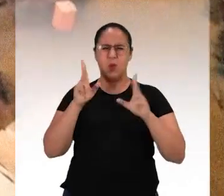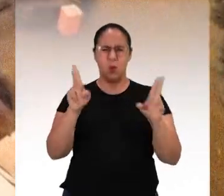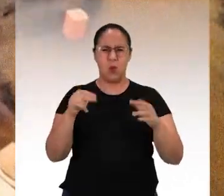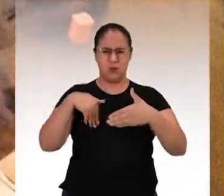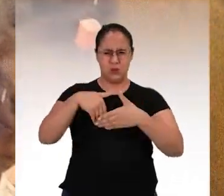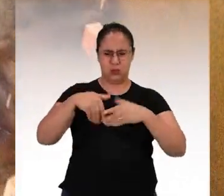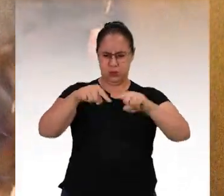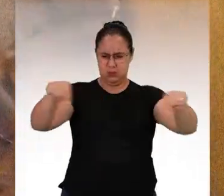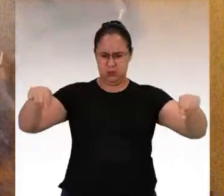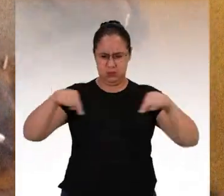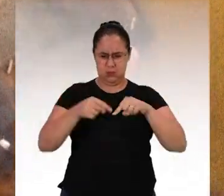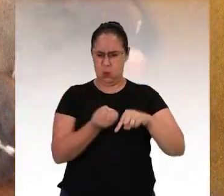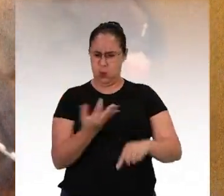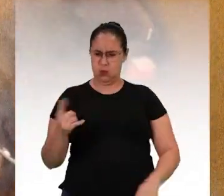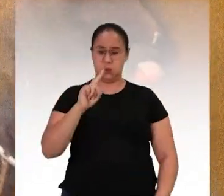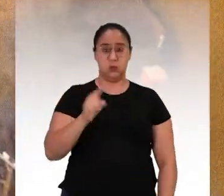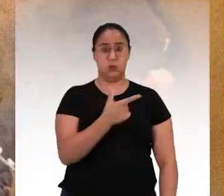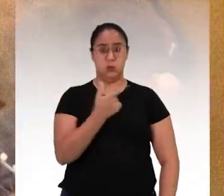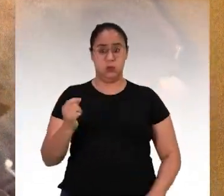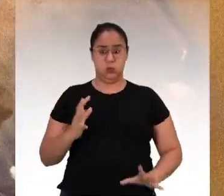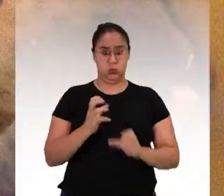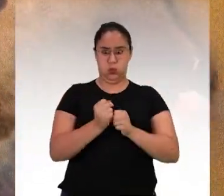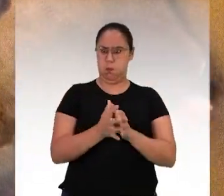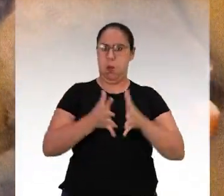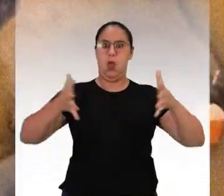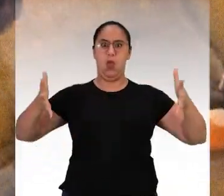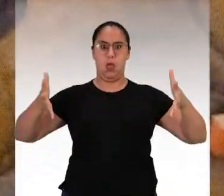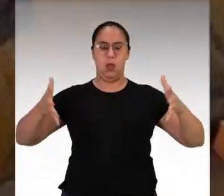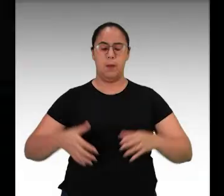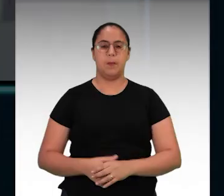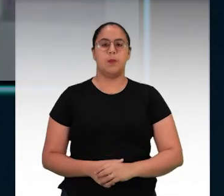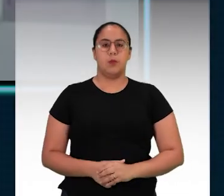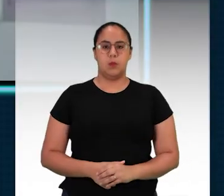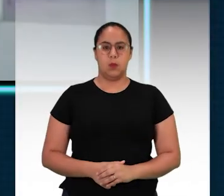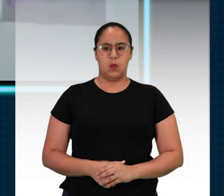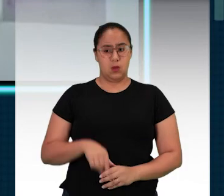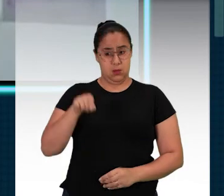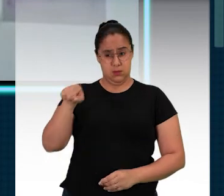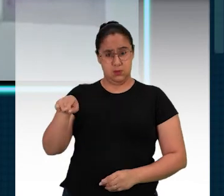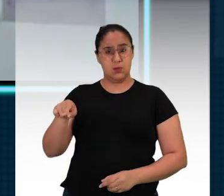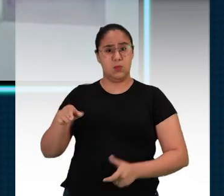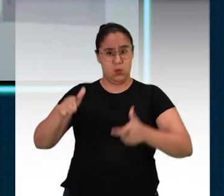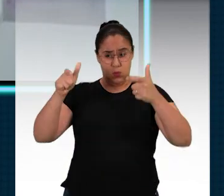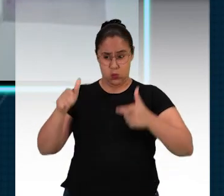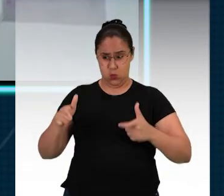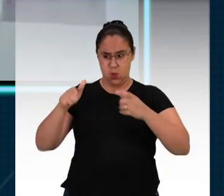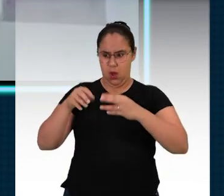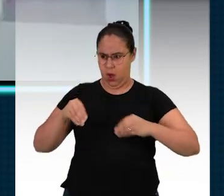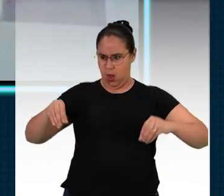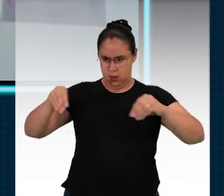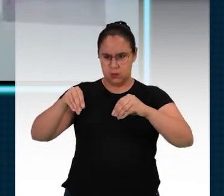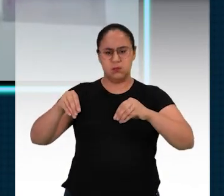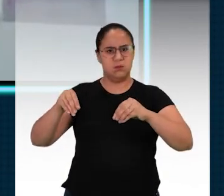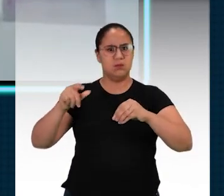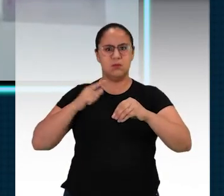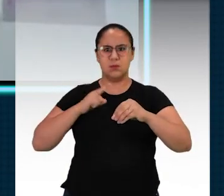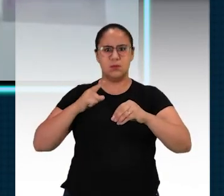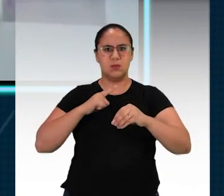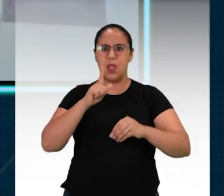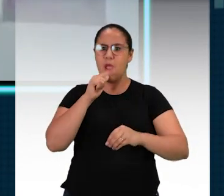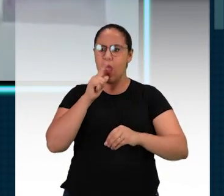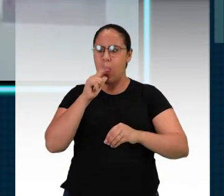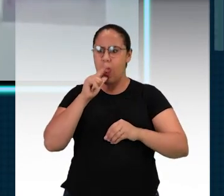região equivalente ao tamanho de 1.200 campos de futebol. Essas serras, elas nos prestam um serviço ecossistêmico